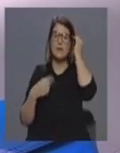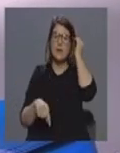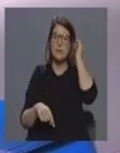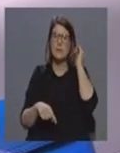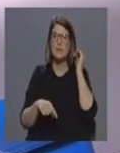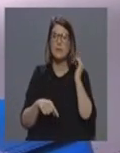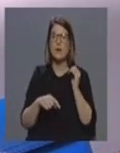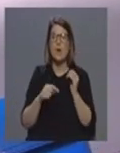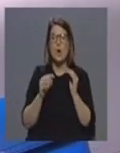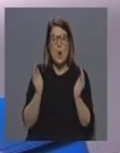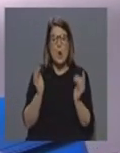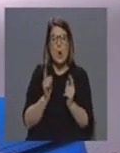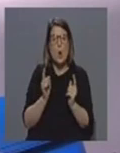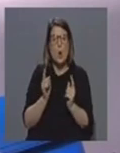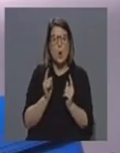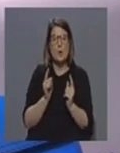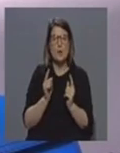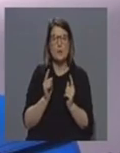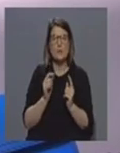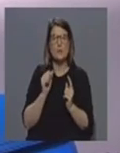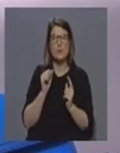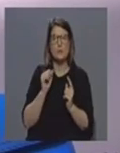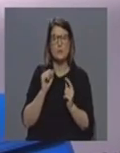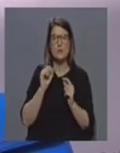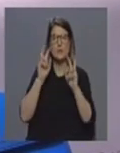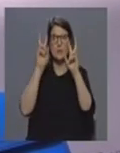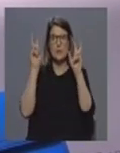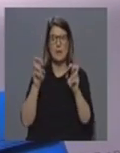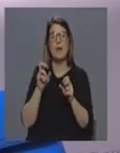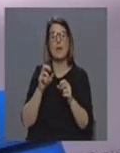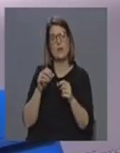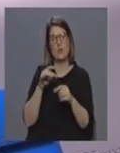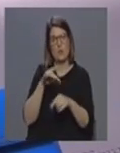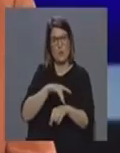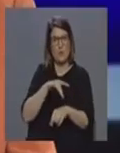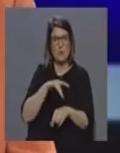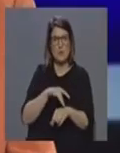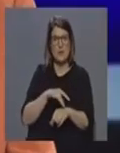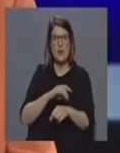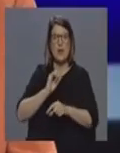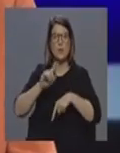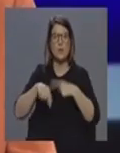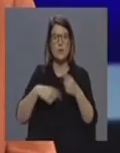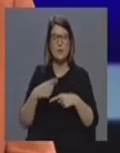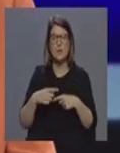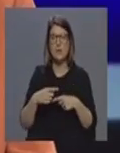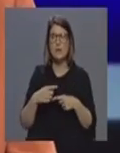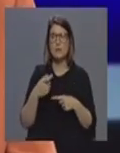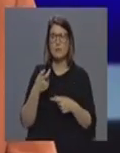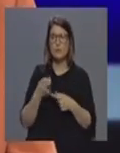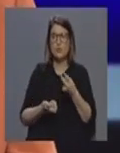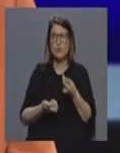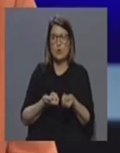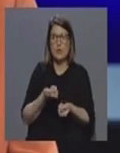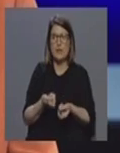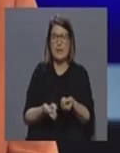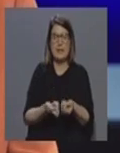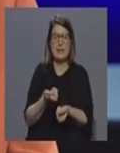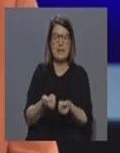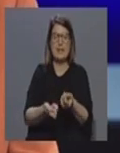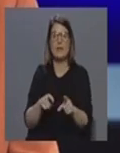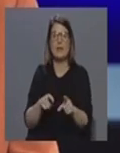um microcapítulo exatamente dedicado a esta patologia, em que atualiza com muitíssima frequência tudo o que são